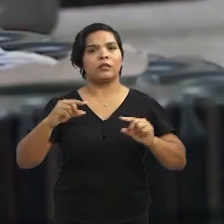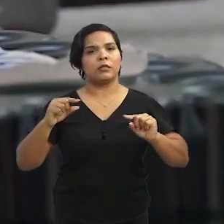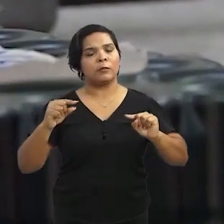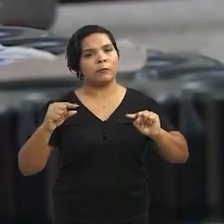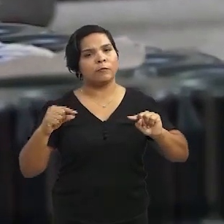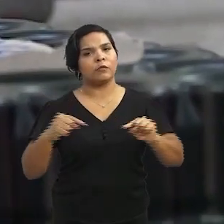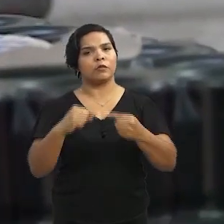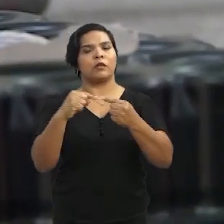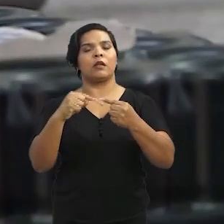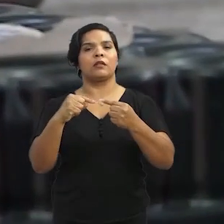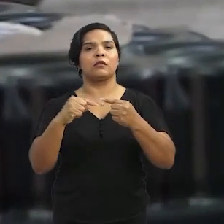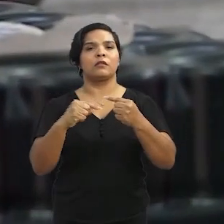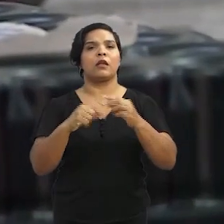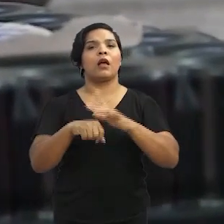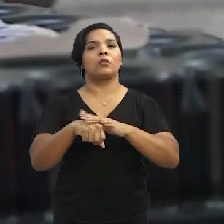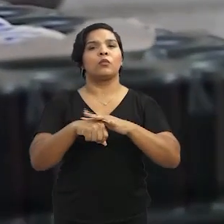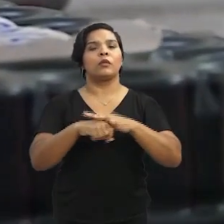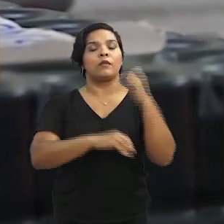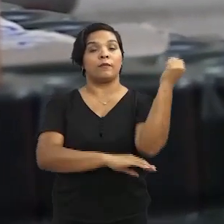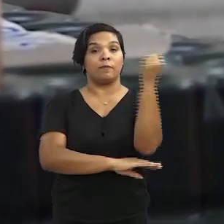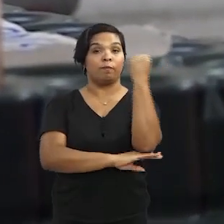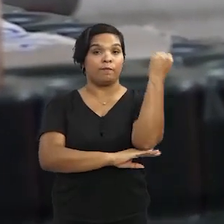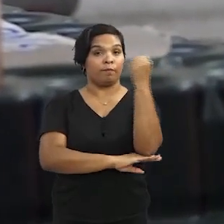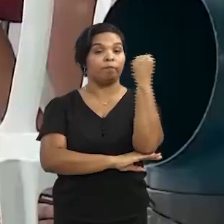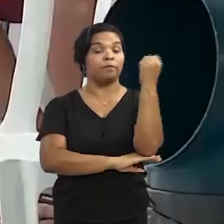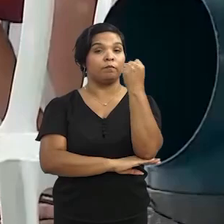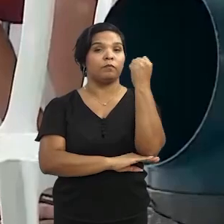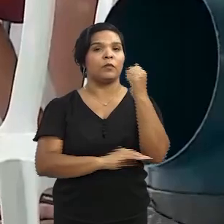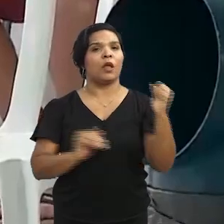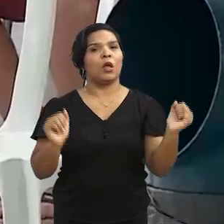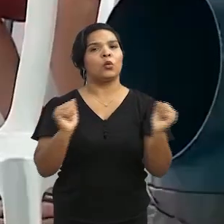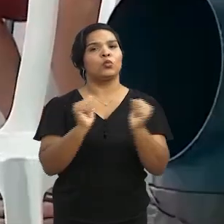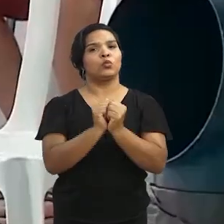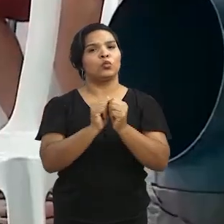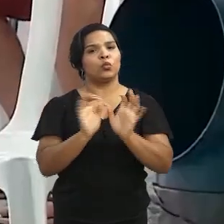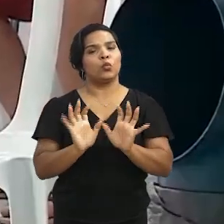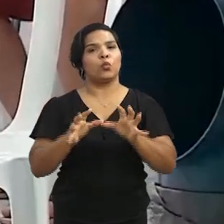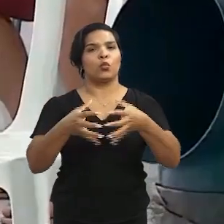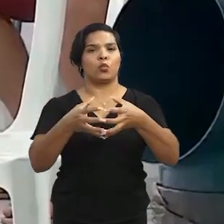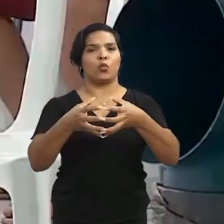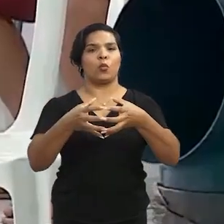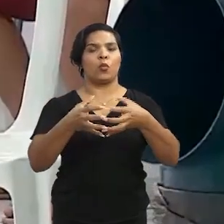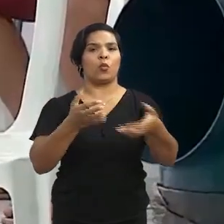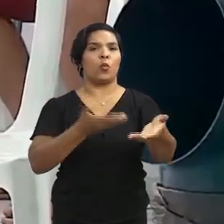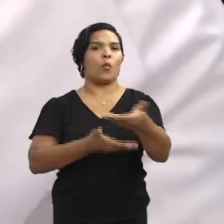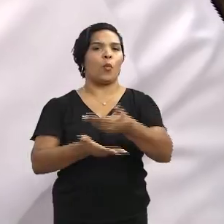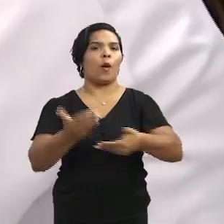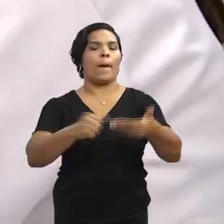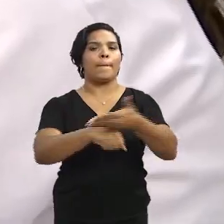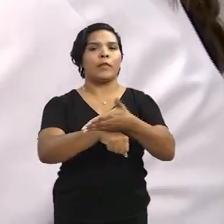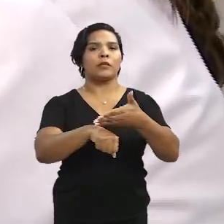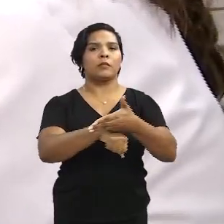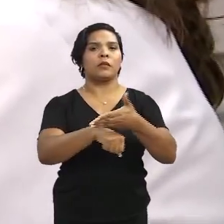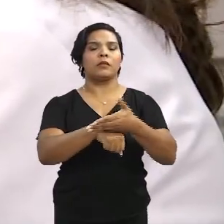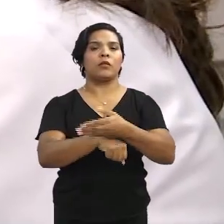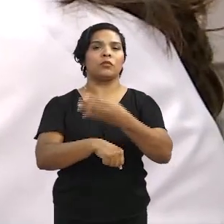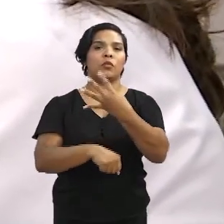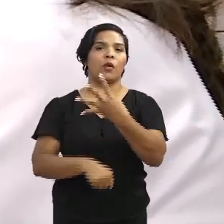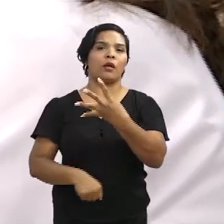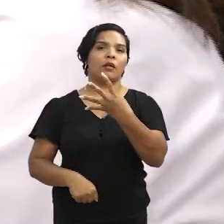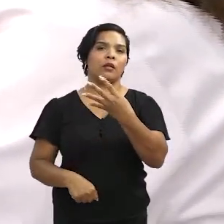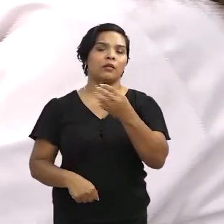associadas à doença na forma grave. O trabalho é fruto de um consórcio internacional, com a participação de